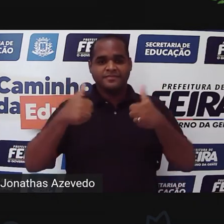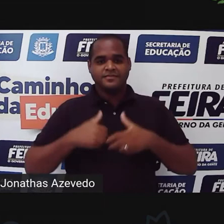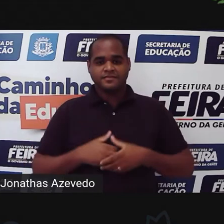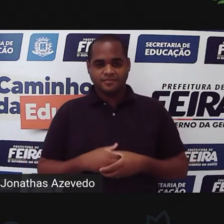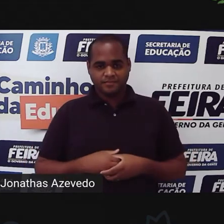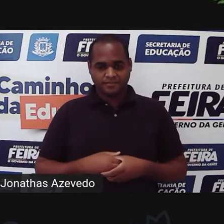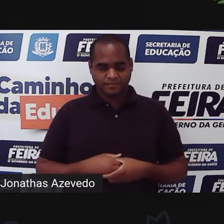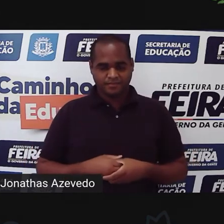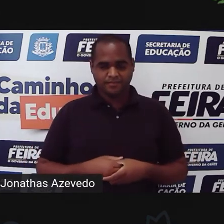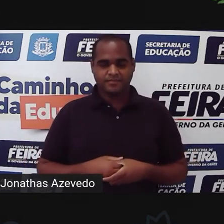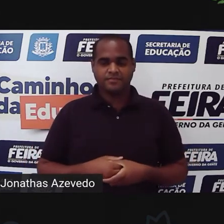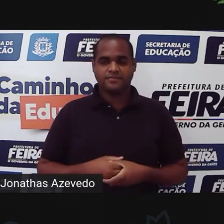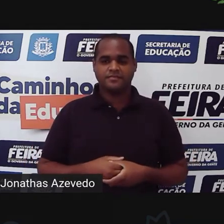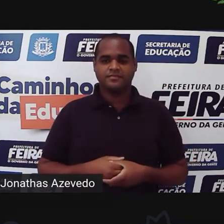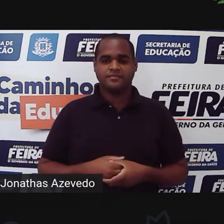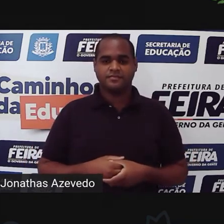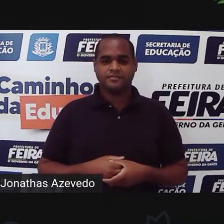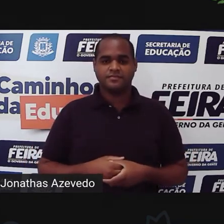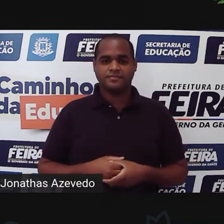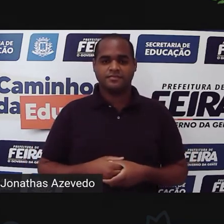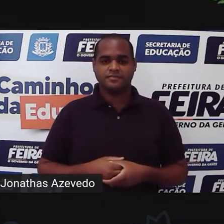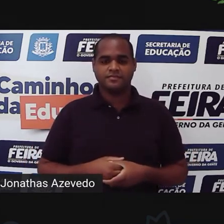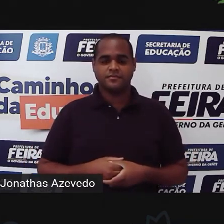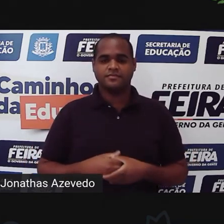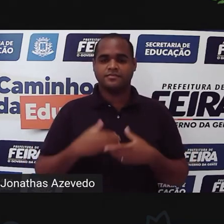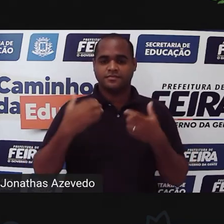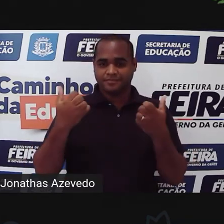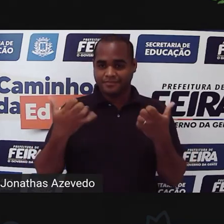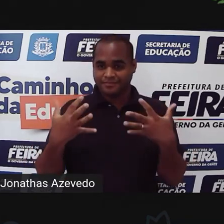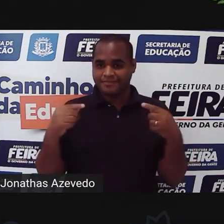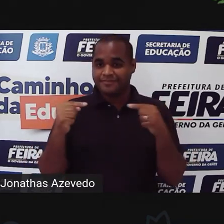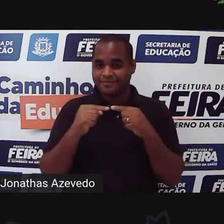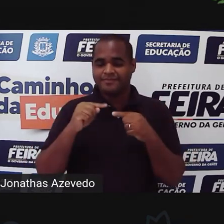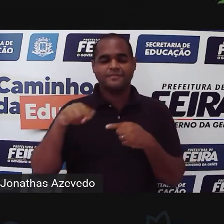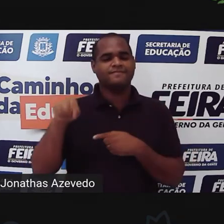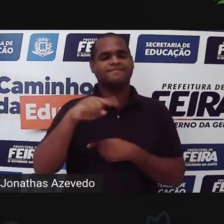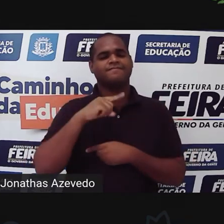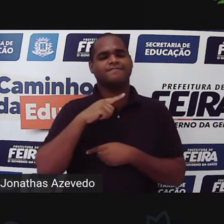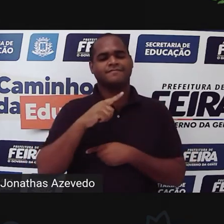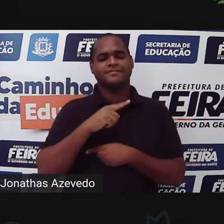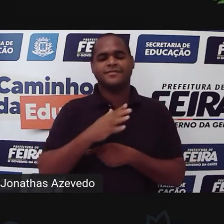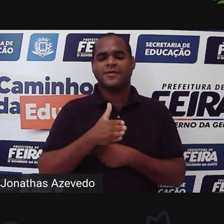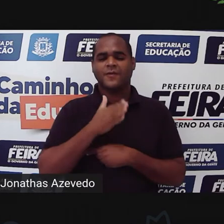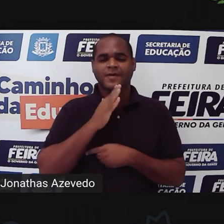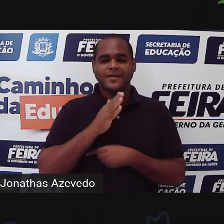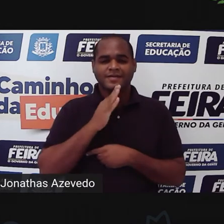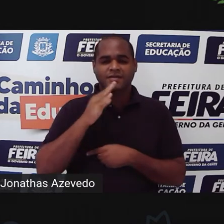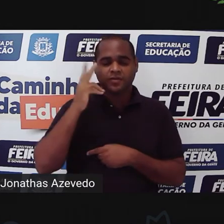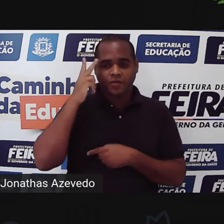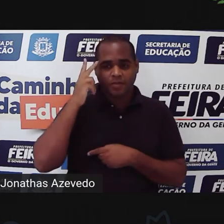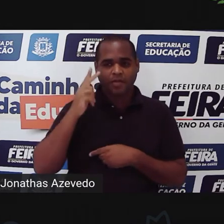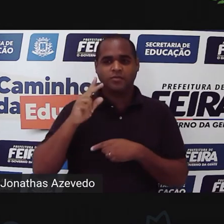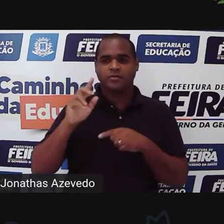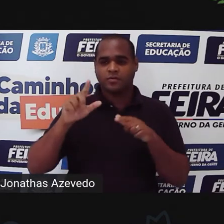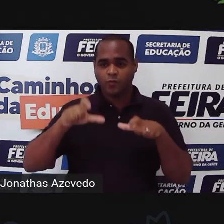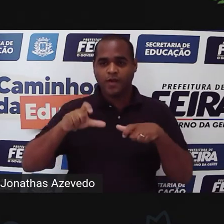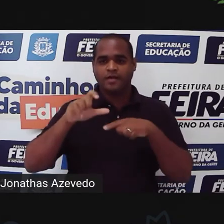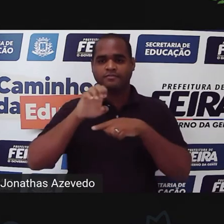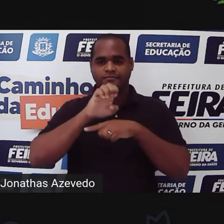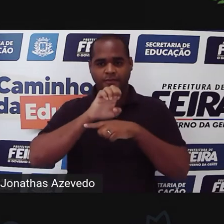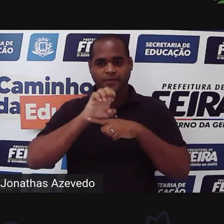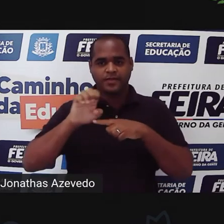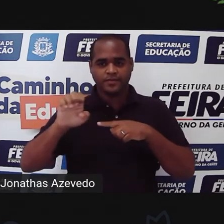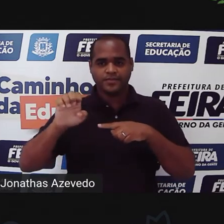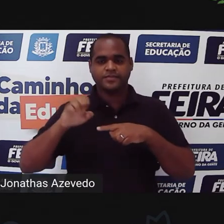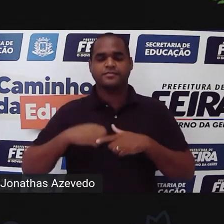que é um texto que é tradicional no Equador, um texto popular